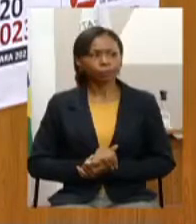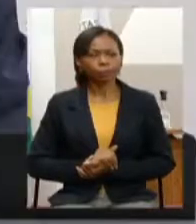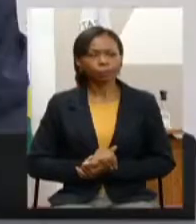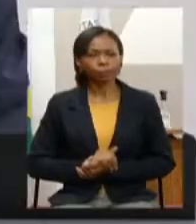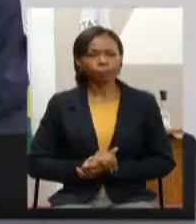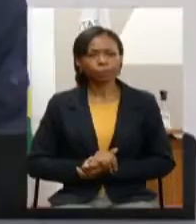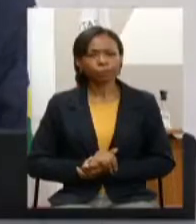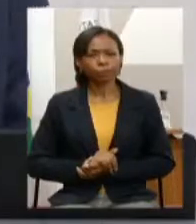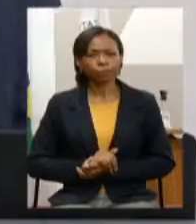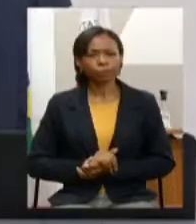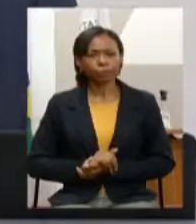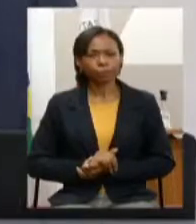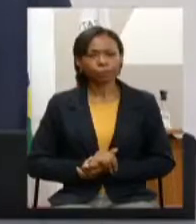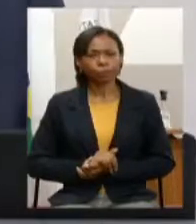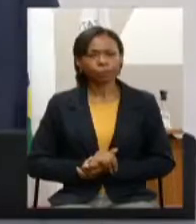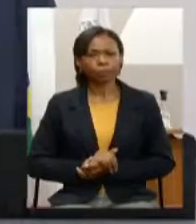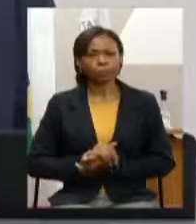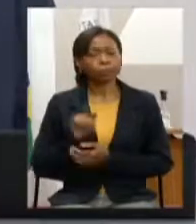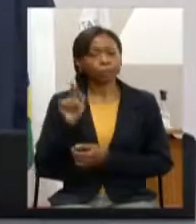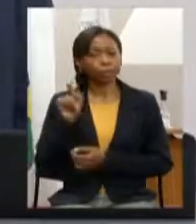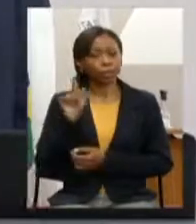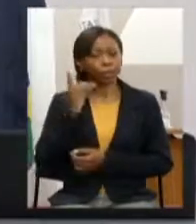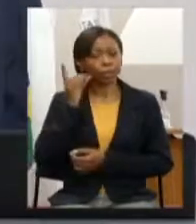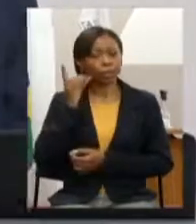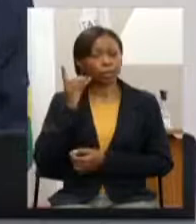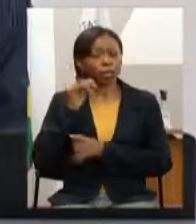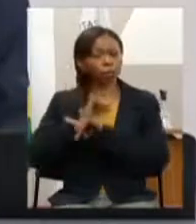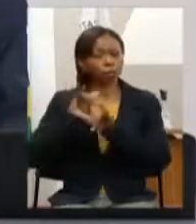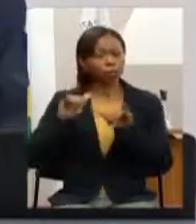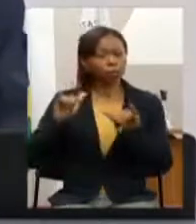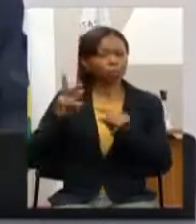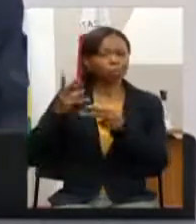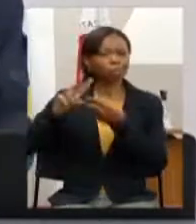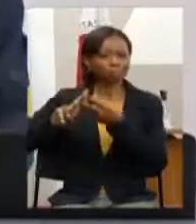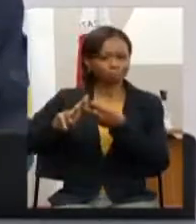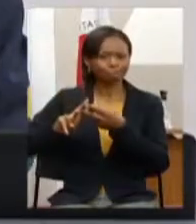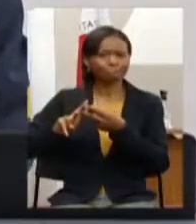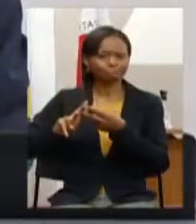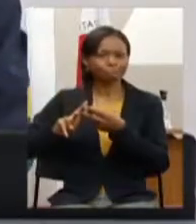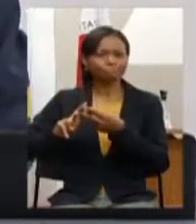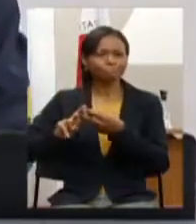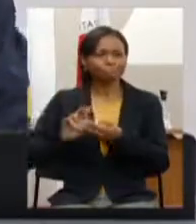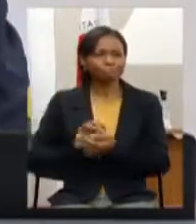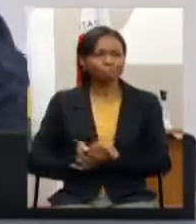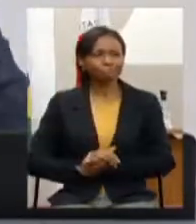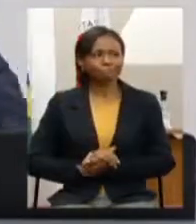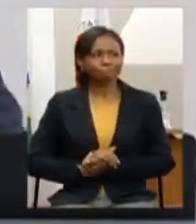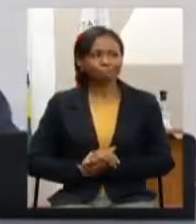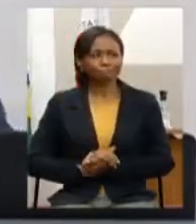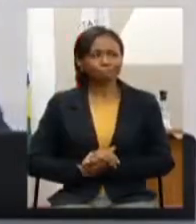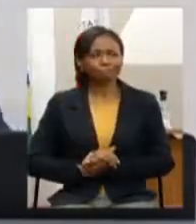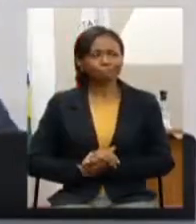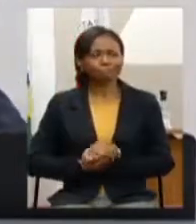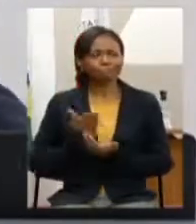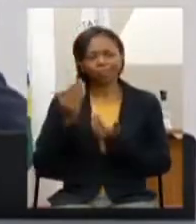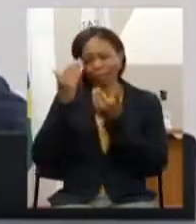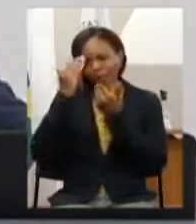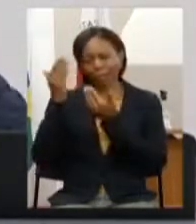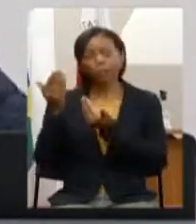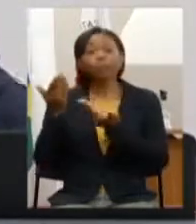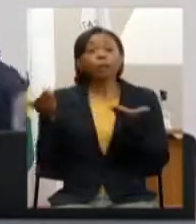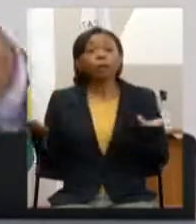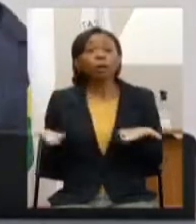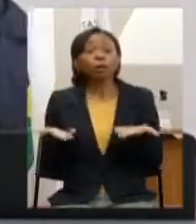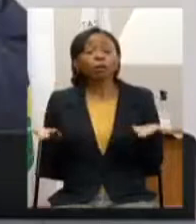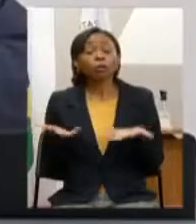deu problema aí na transmissão dele é isso muito obrigado muito obrigado Dalino passa